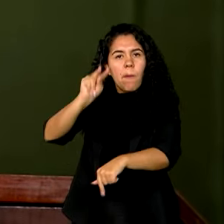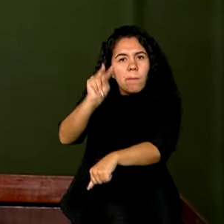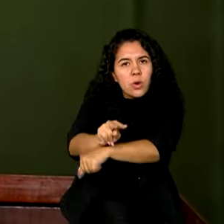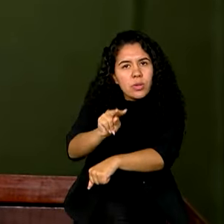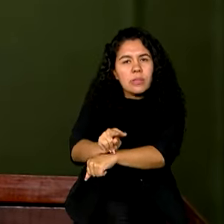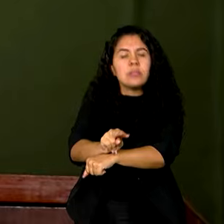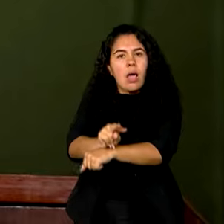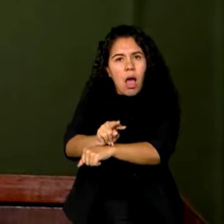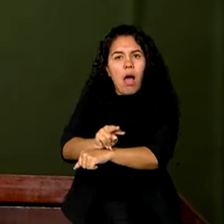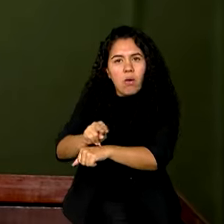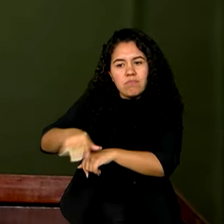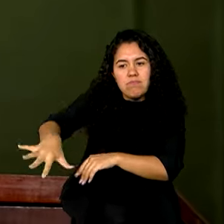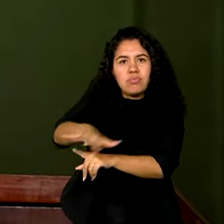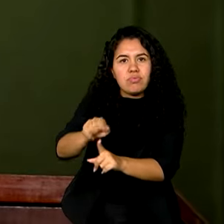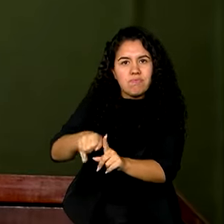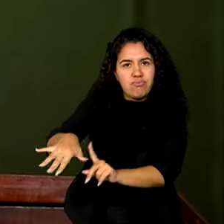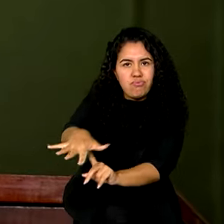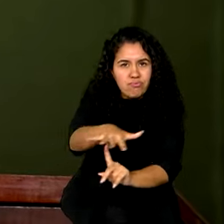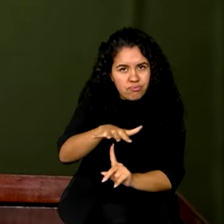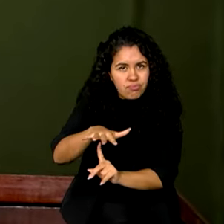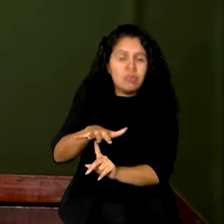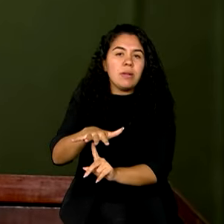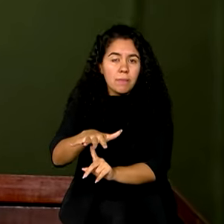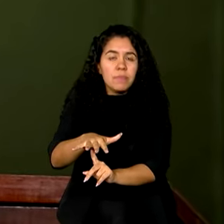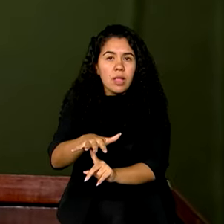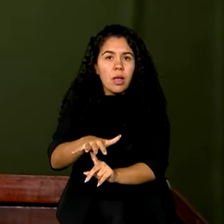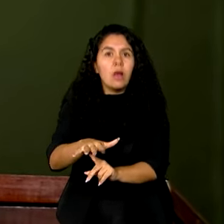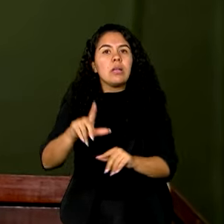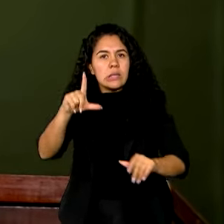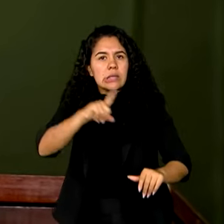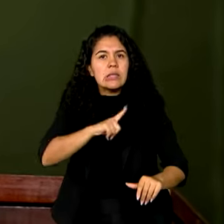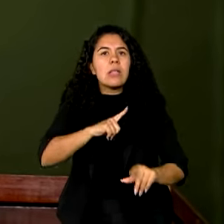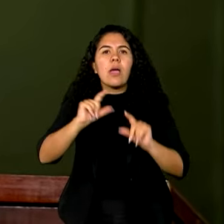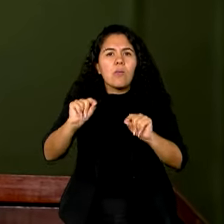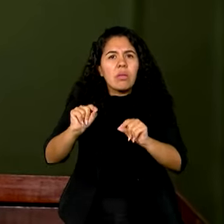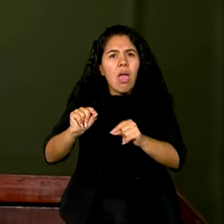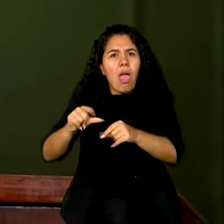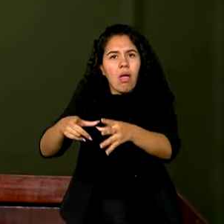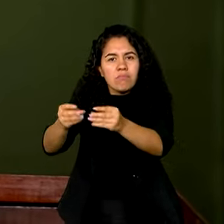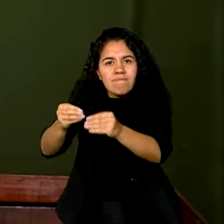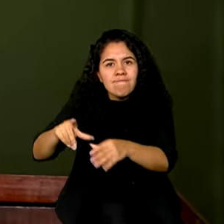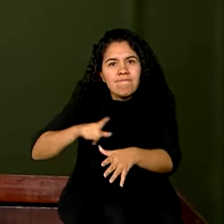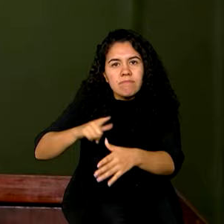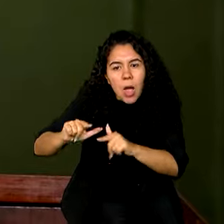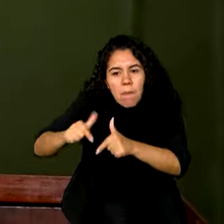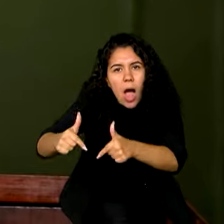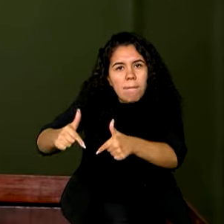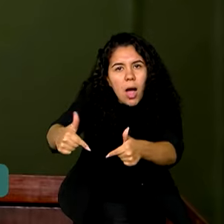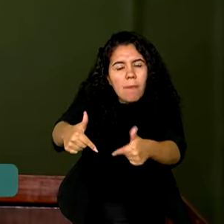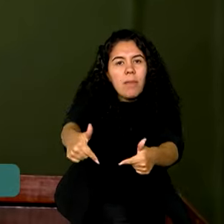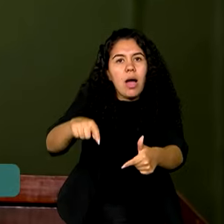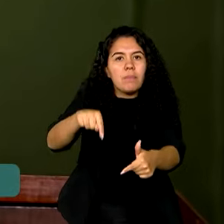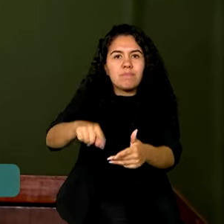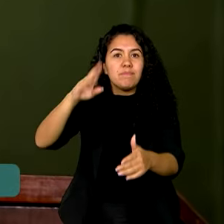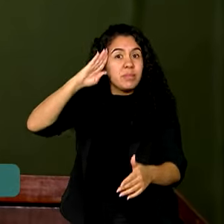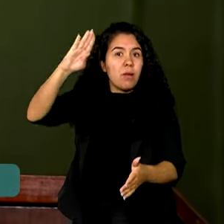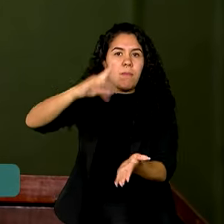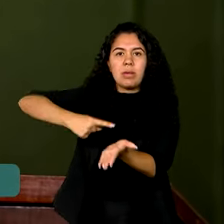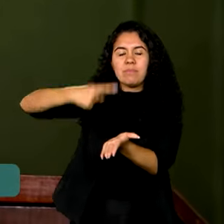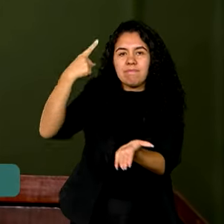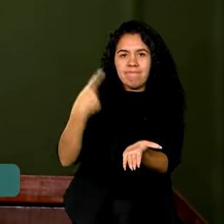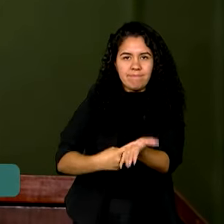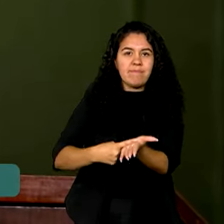preservação do meio ambiente com implicações diretas para a agenda climática.